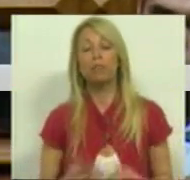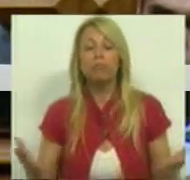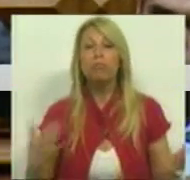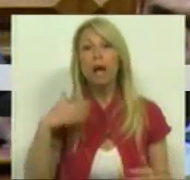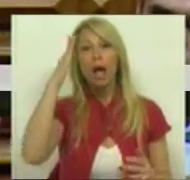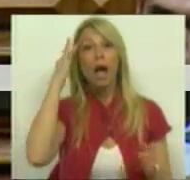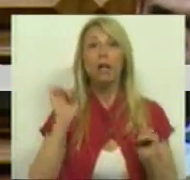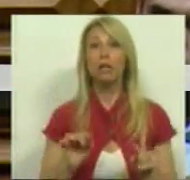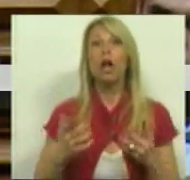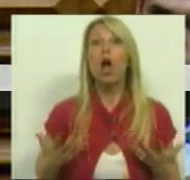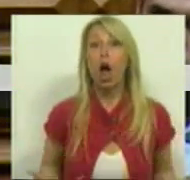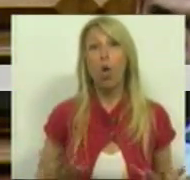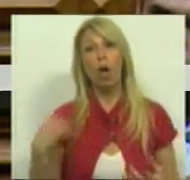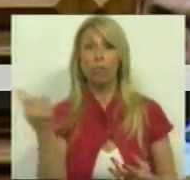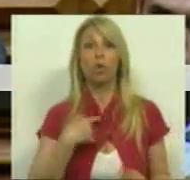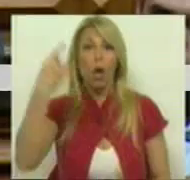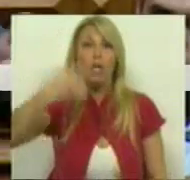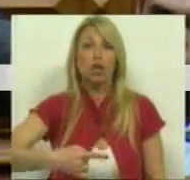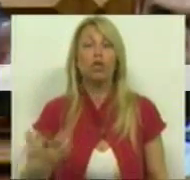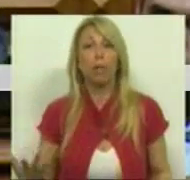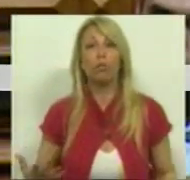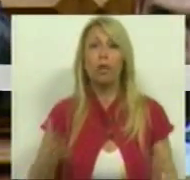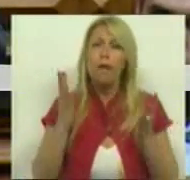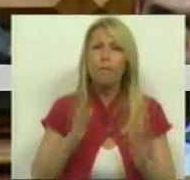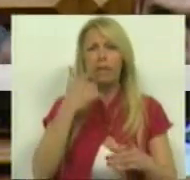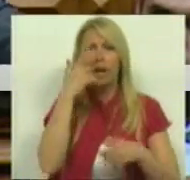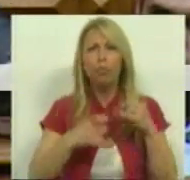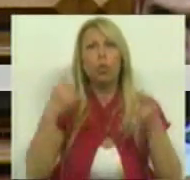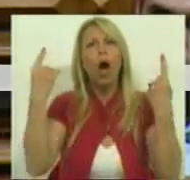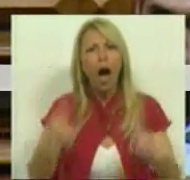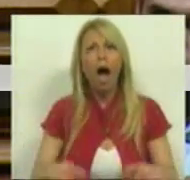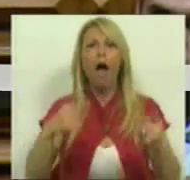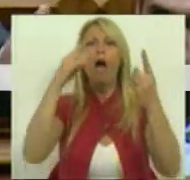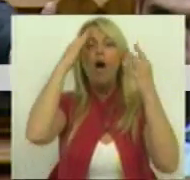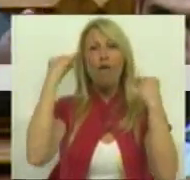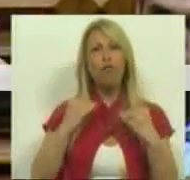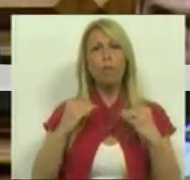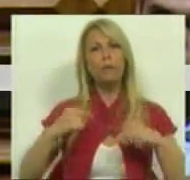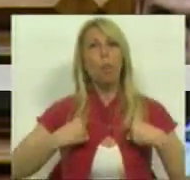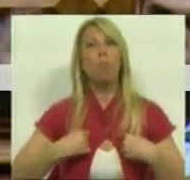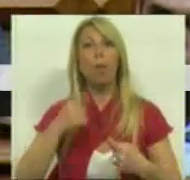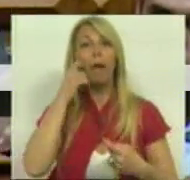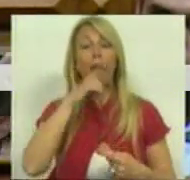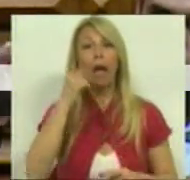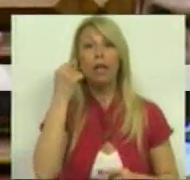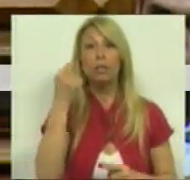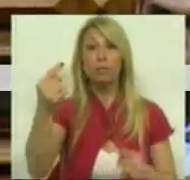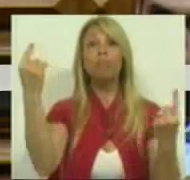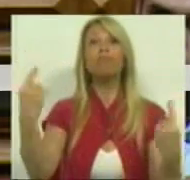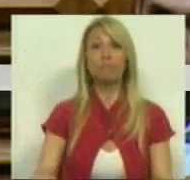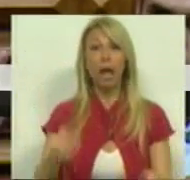creio que é isso que nós neste momento reivindicamos, é que haja habilitação própria de todos aqueles que têm especialização de